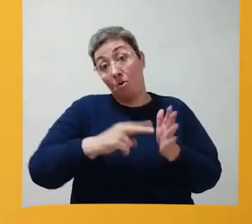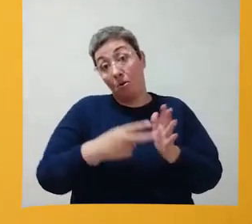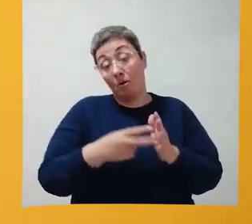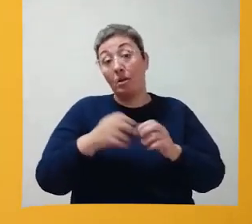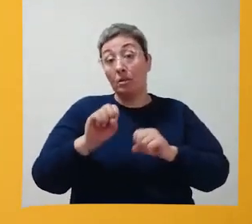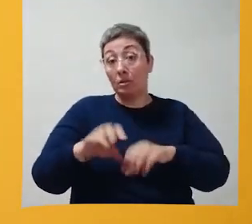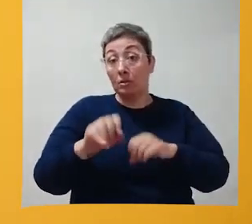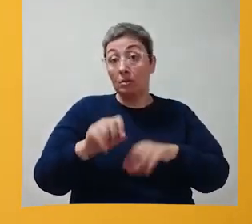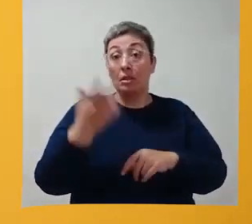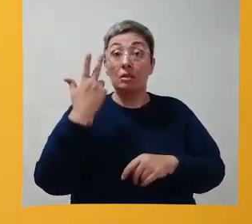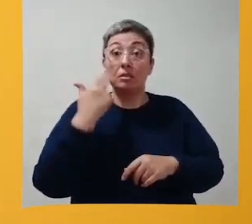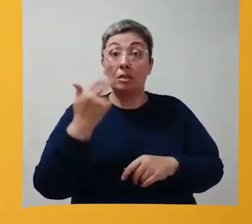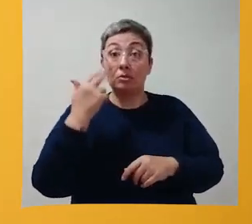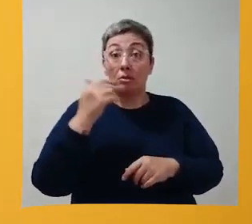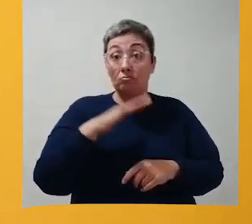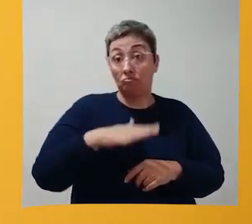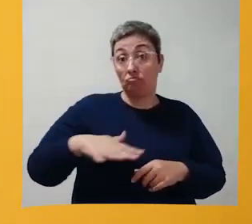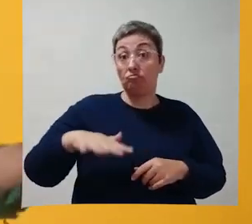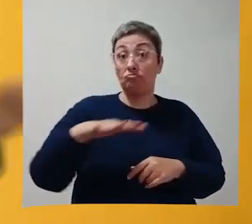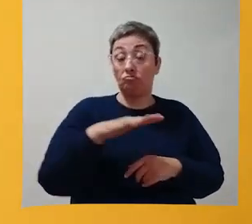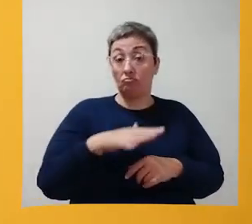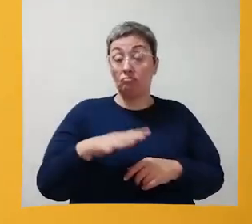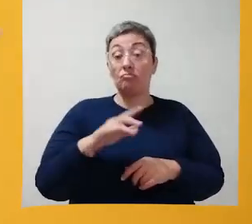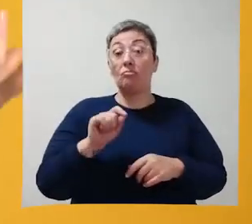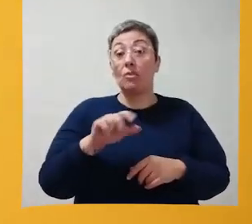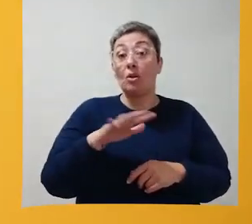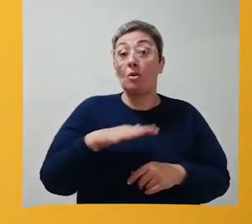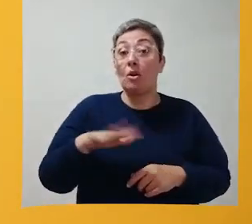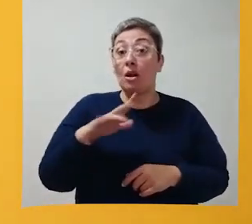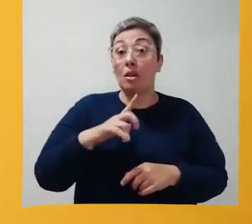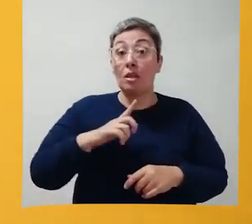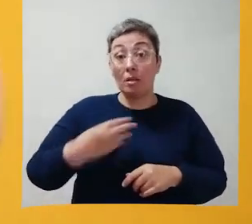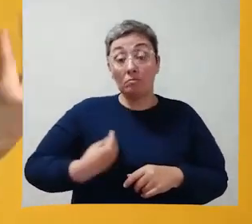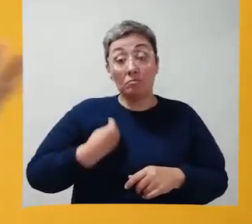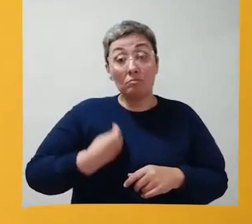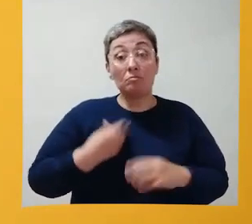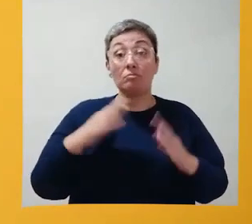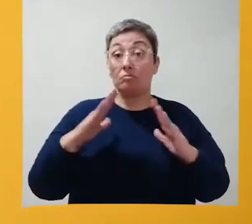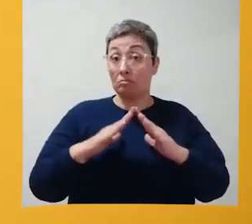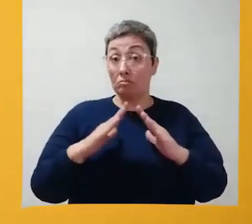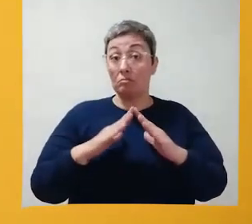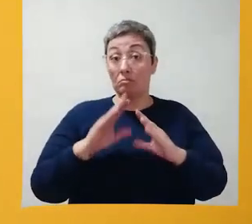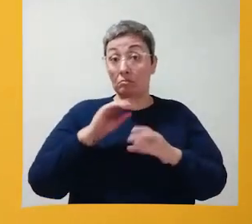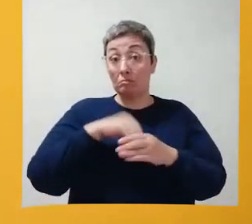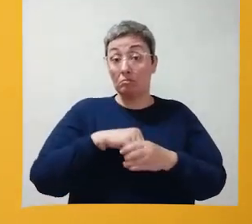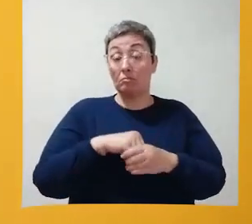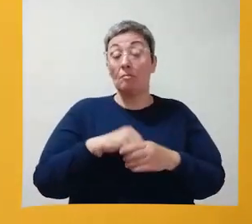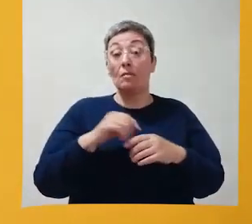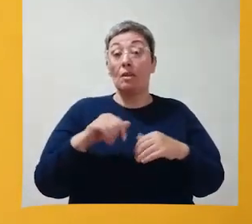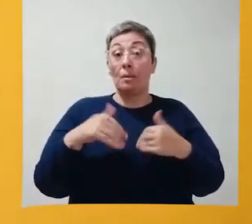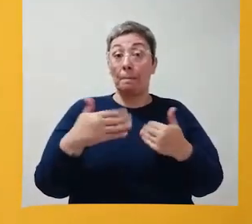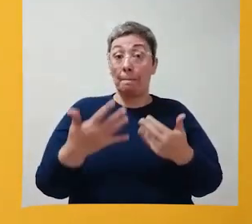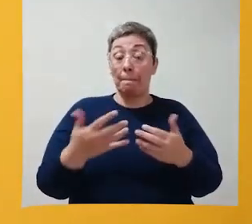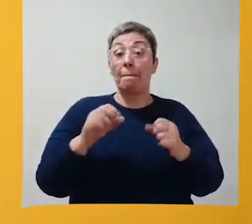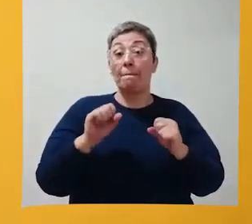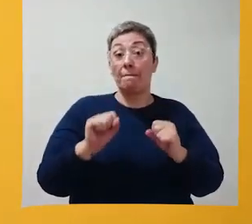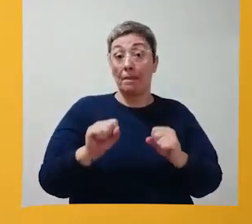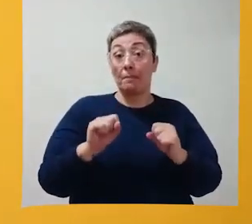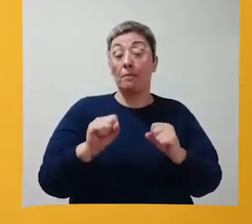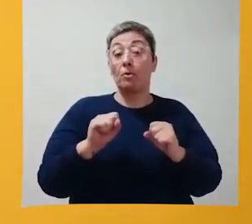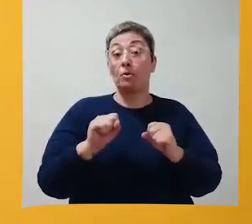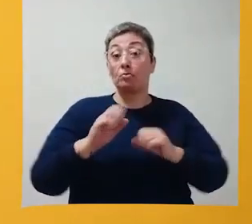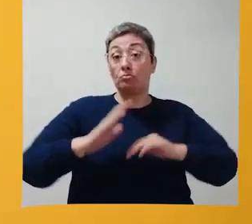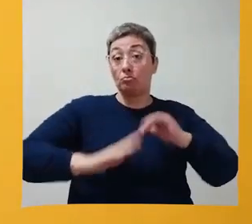o ensino no ambiente naturalístico, no ambiente que a criança está, na casa da criança. Então nós podemos